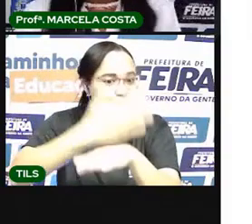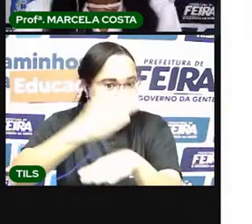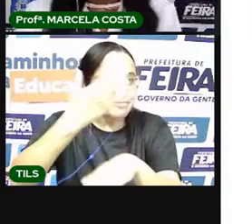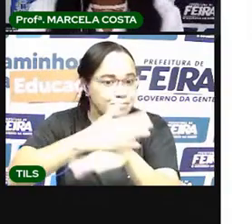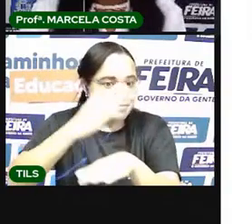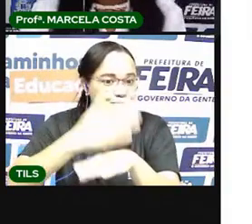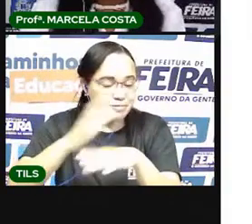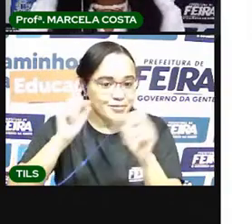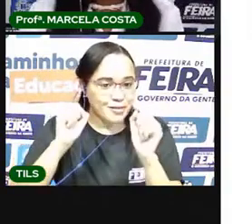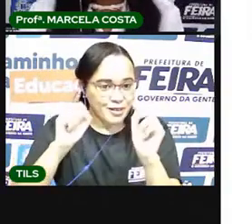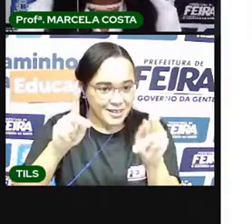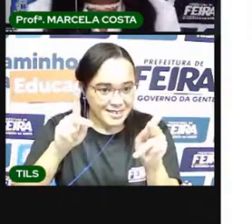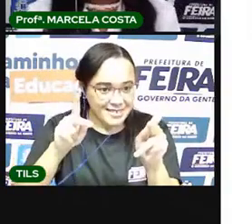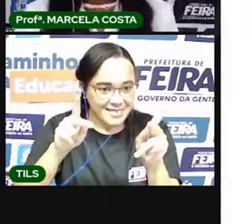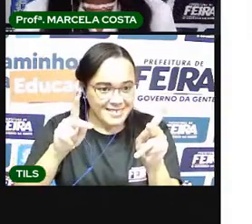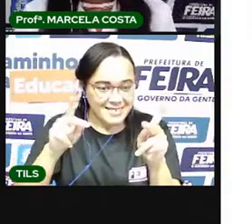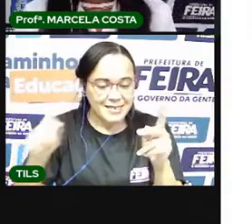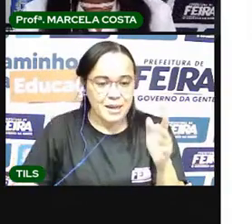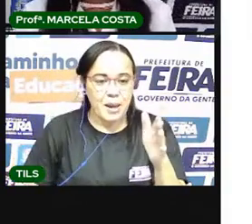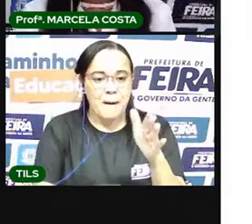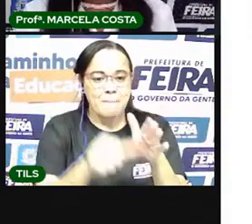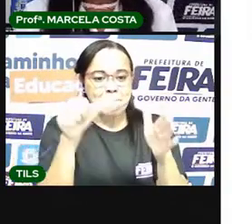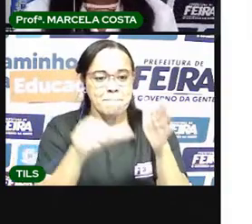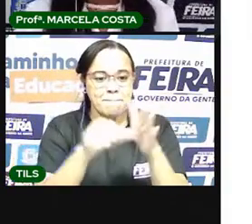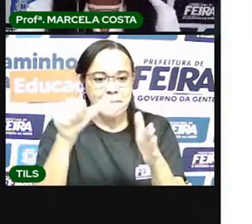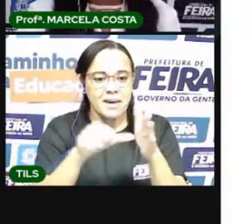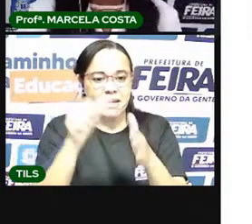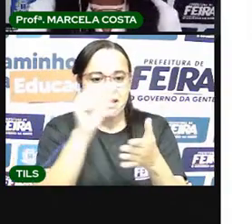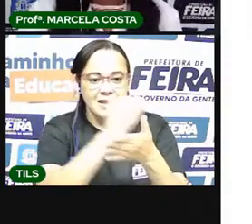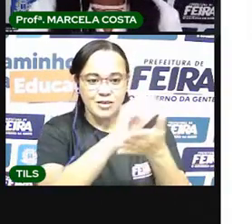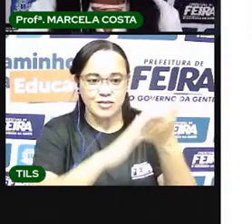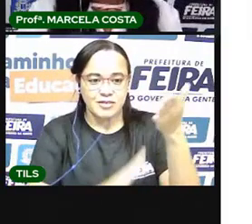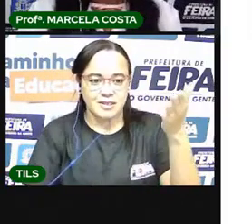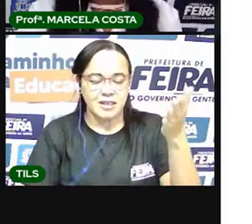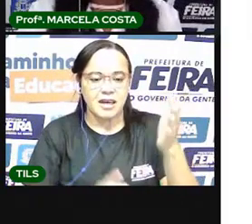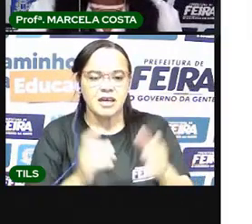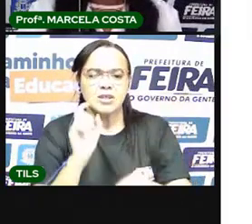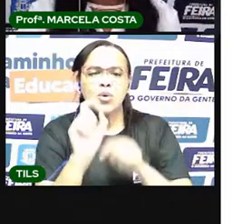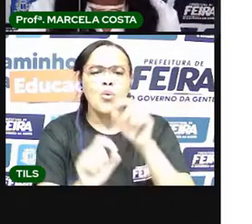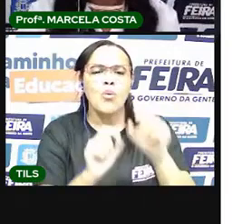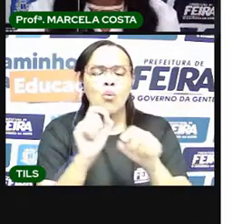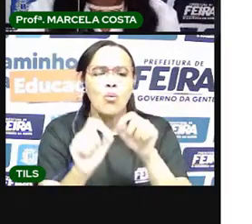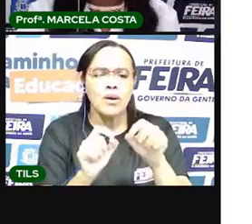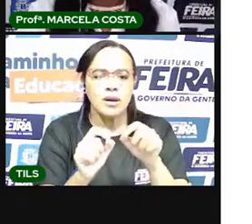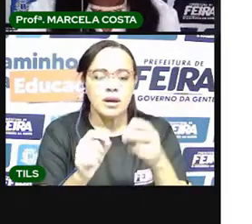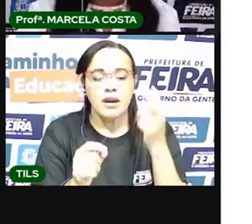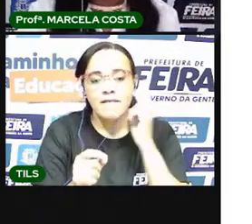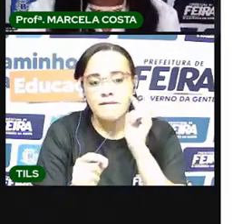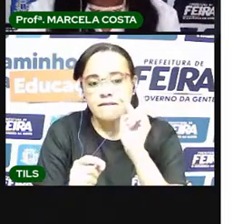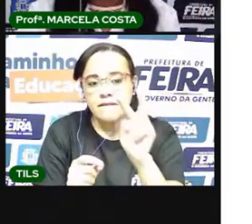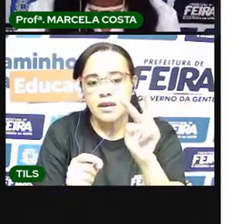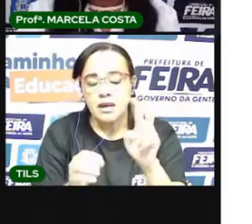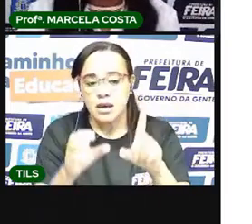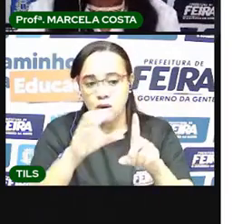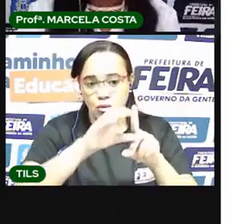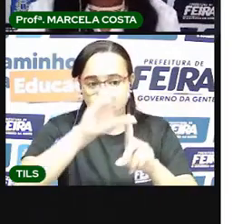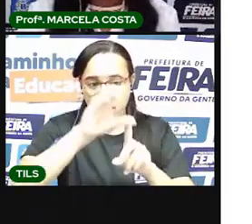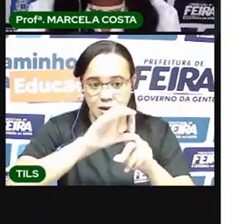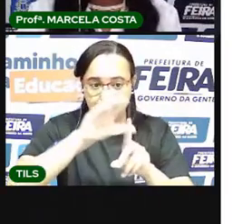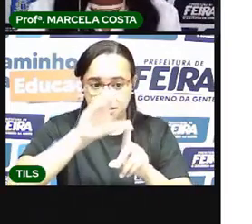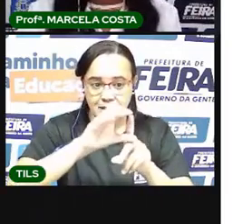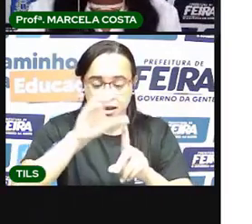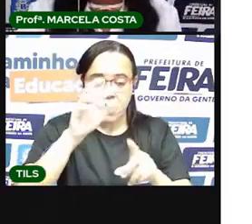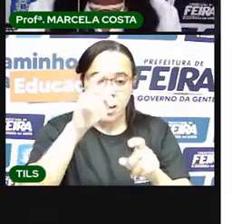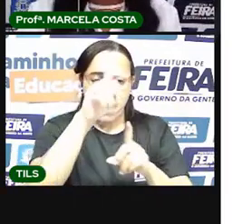Olha aí, a primeira questão da sua atividade tem assim Observe o calendário do mês de abril